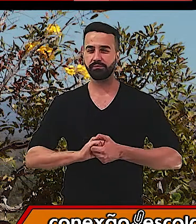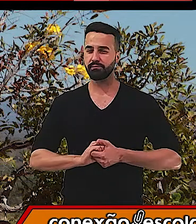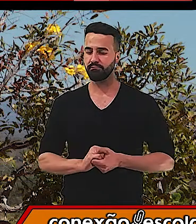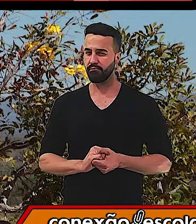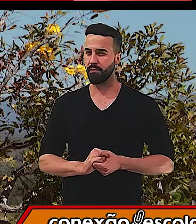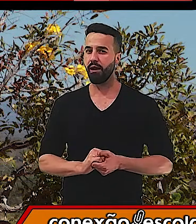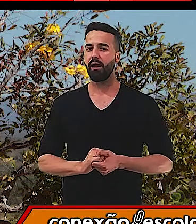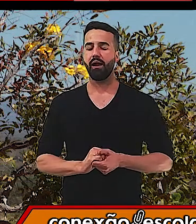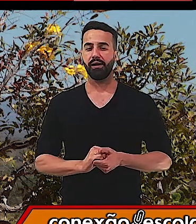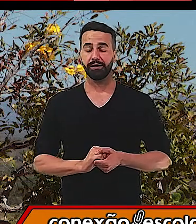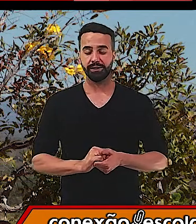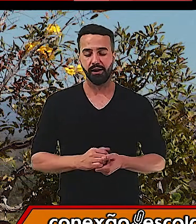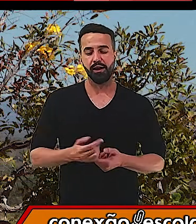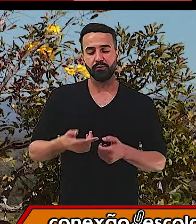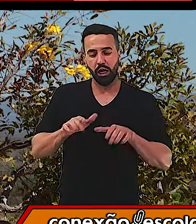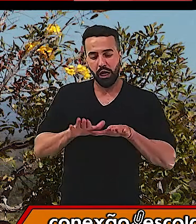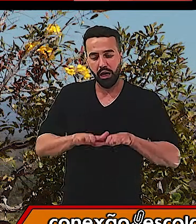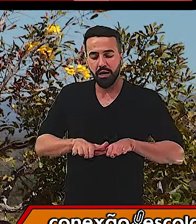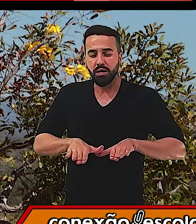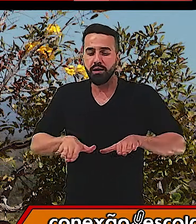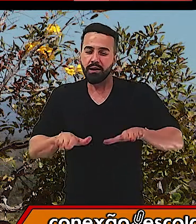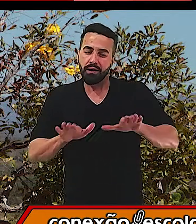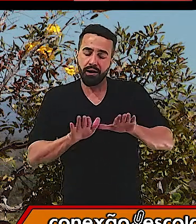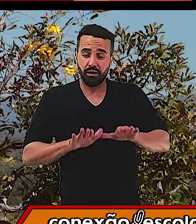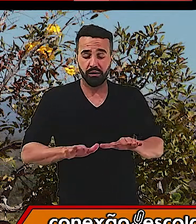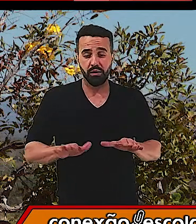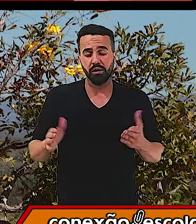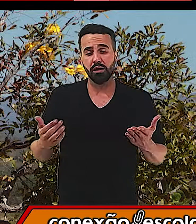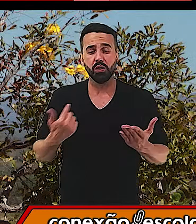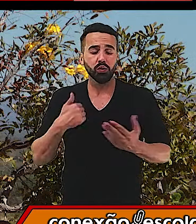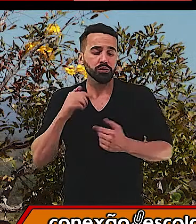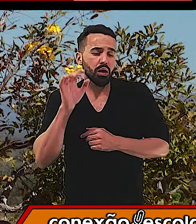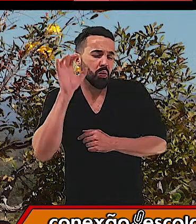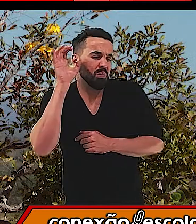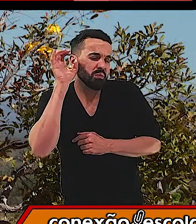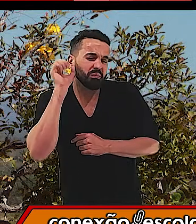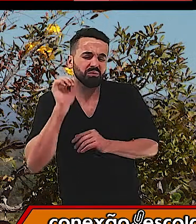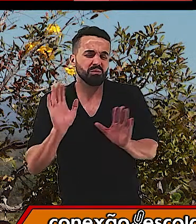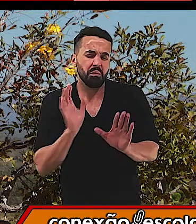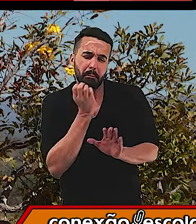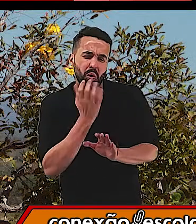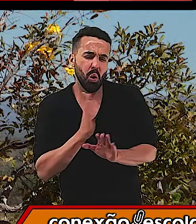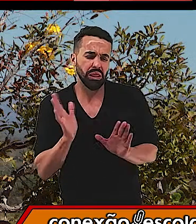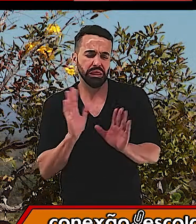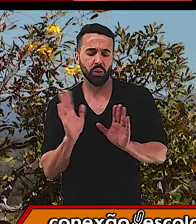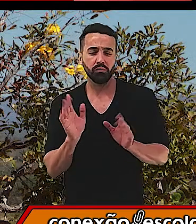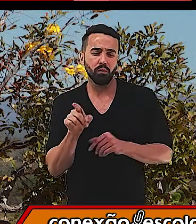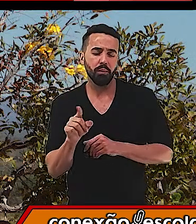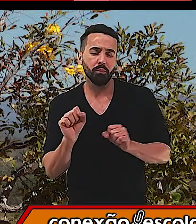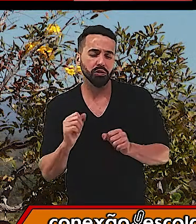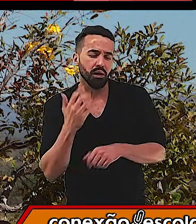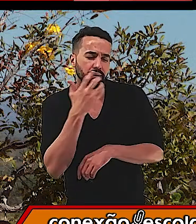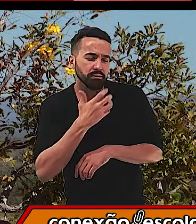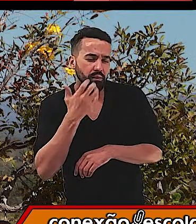falar muito mansinha com ele e falou assim, Ah, eu não escuto muito bem, será que você podia cantar aqui